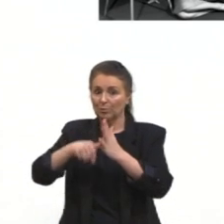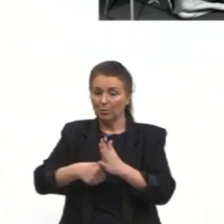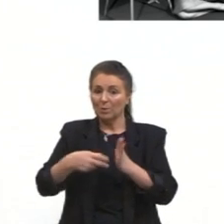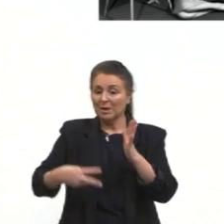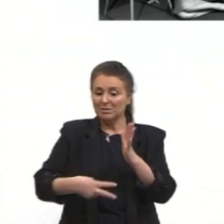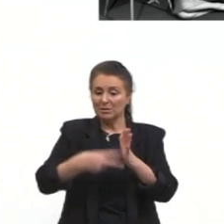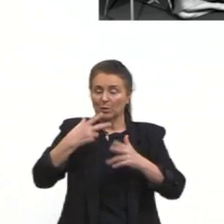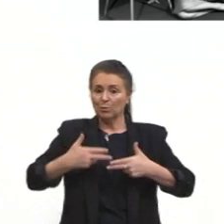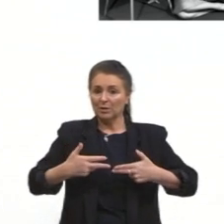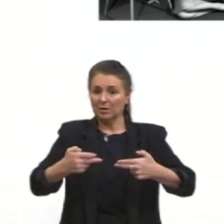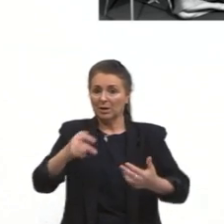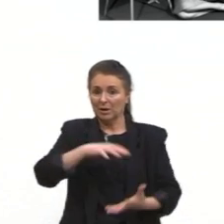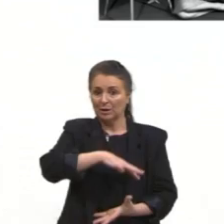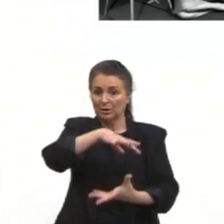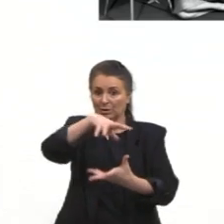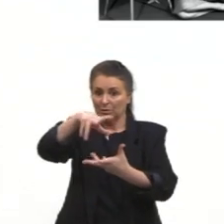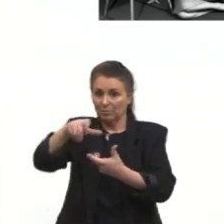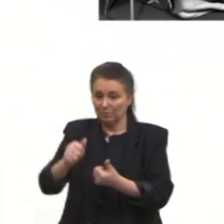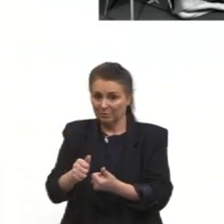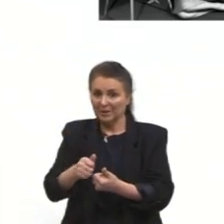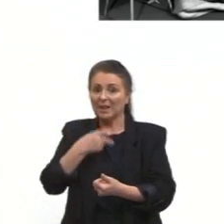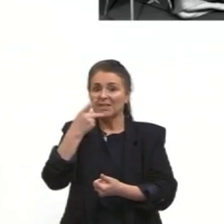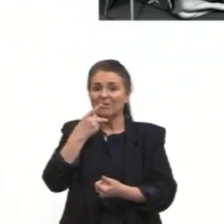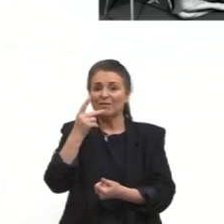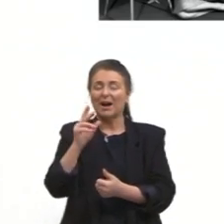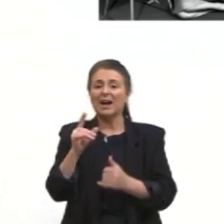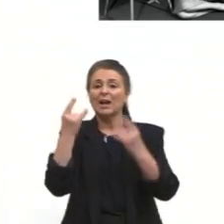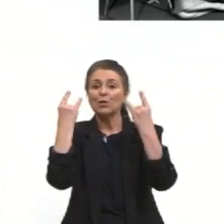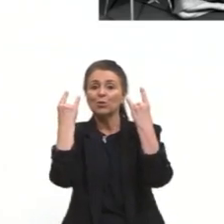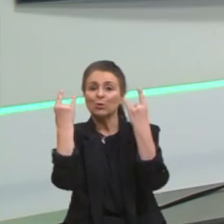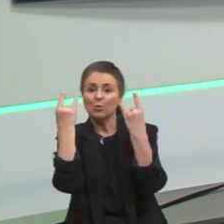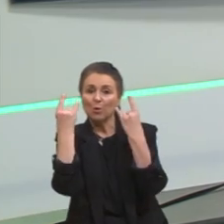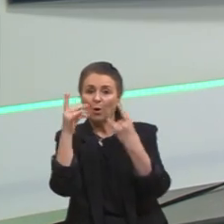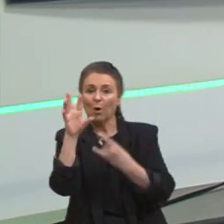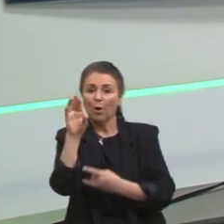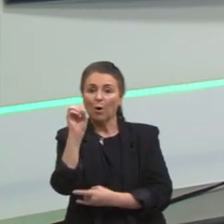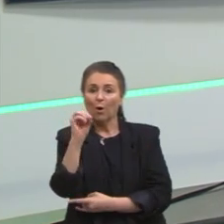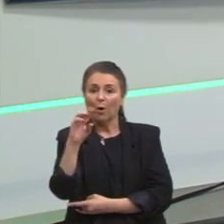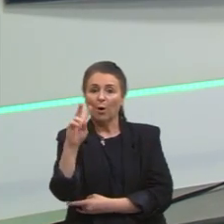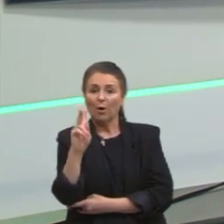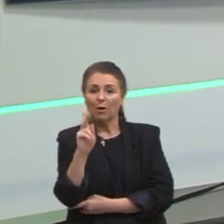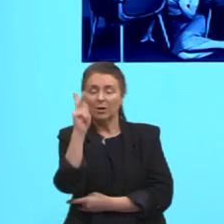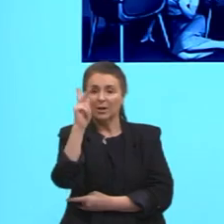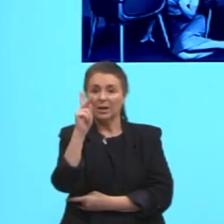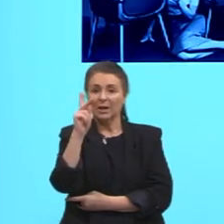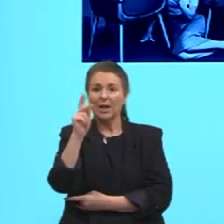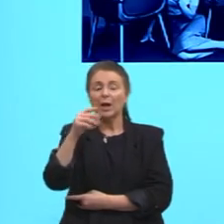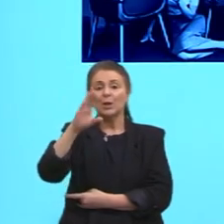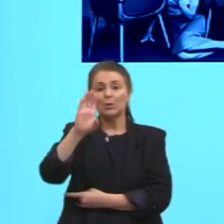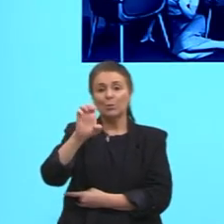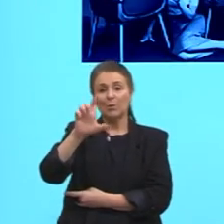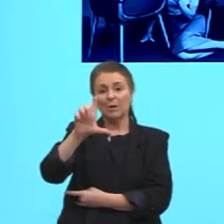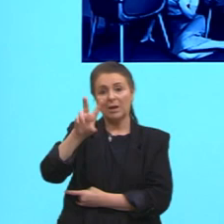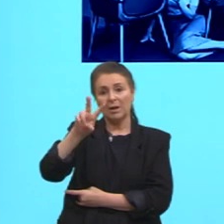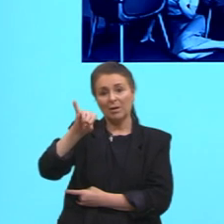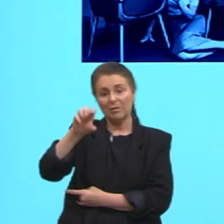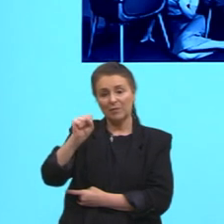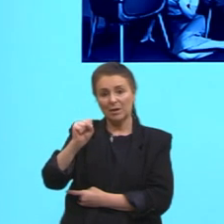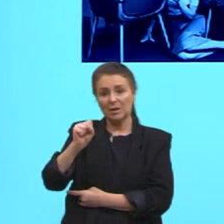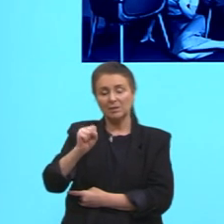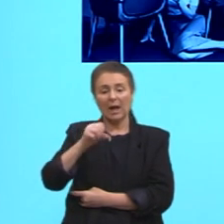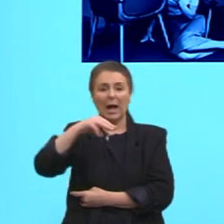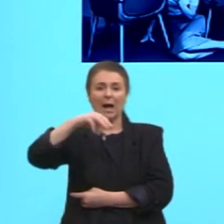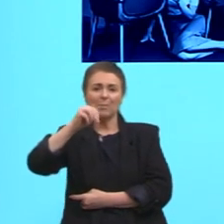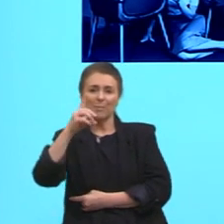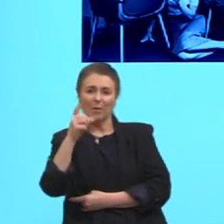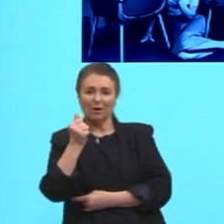da chegada do rock and roll, do Elvis Presley, a moda, ensaiando as